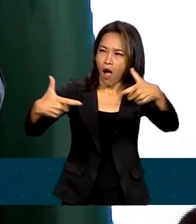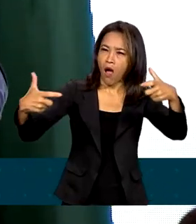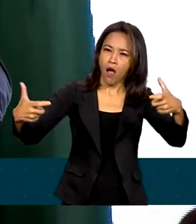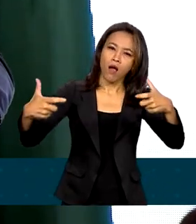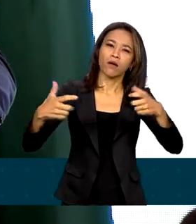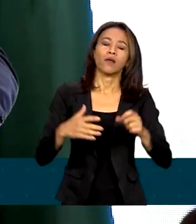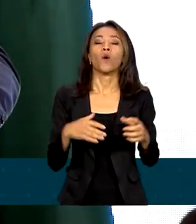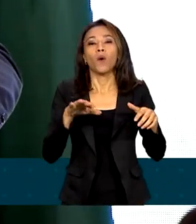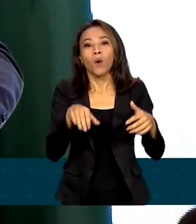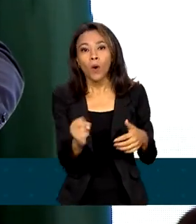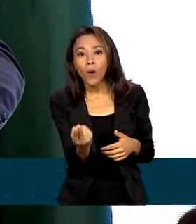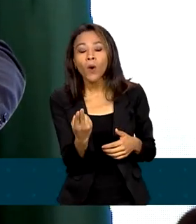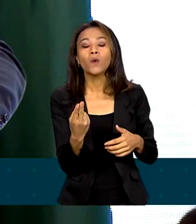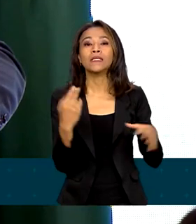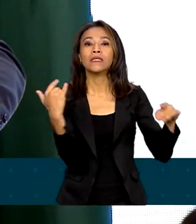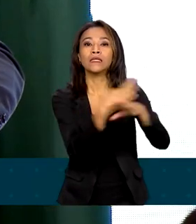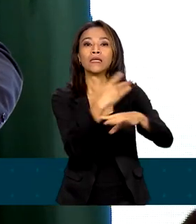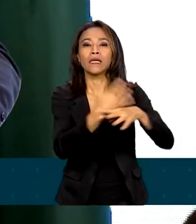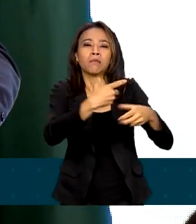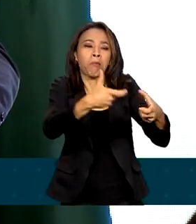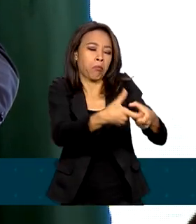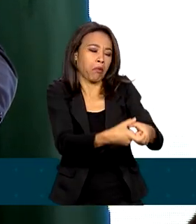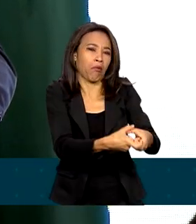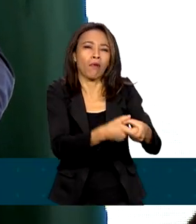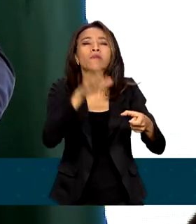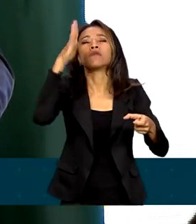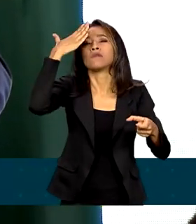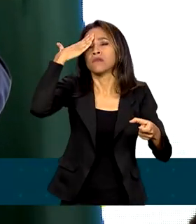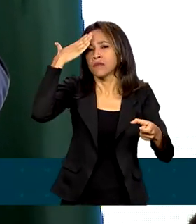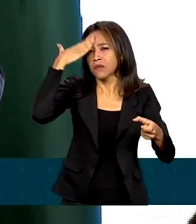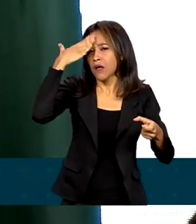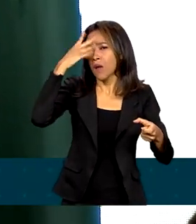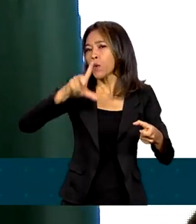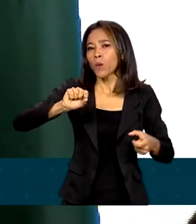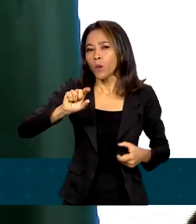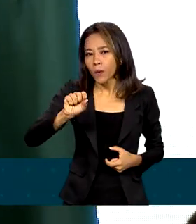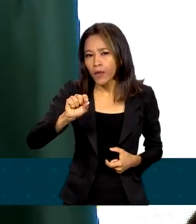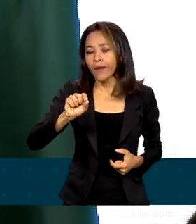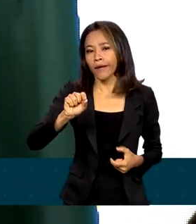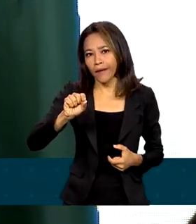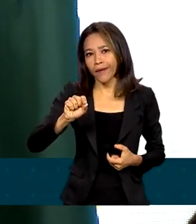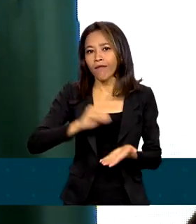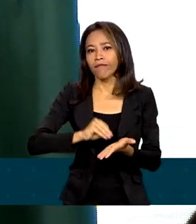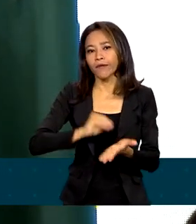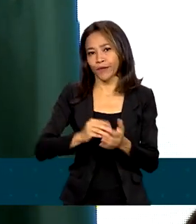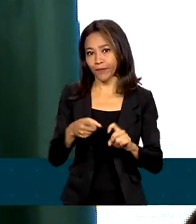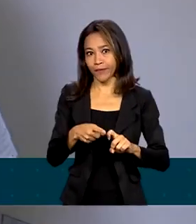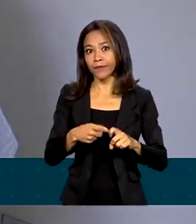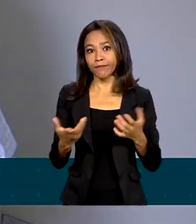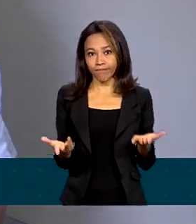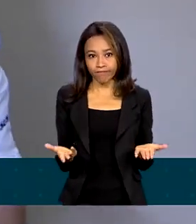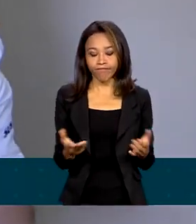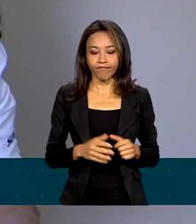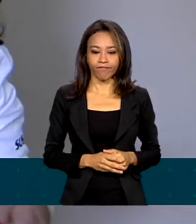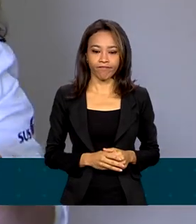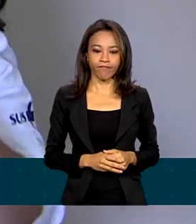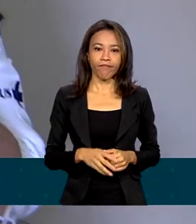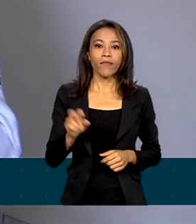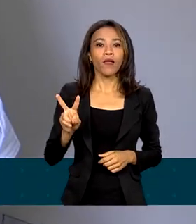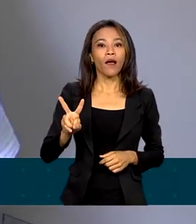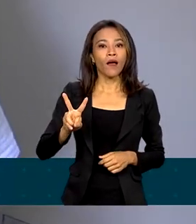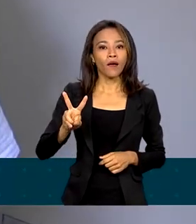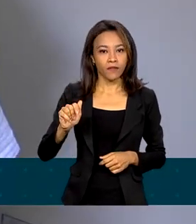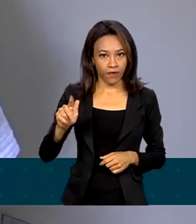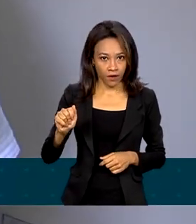cidades pequenas do interior sabe o que é a ausência de um médico. Das vagas